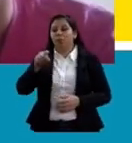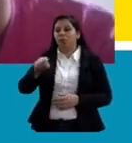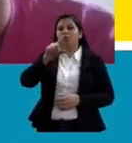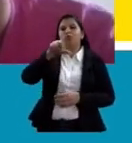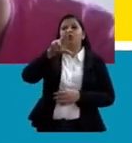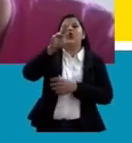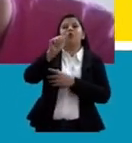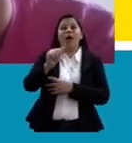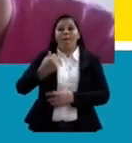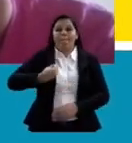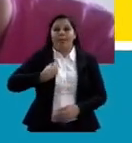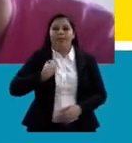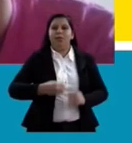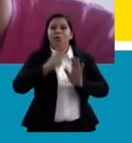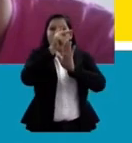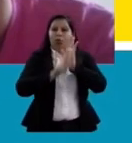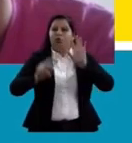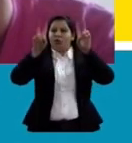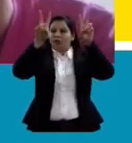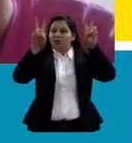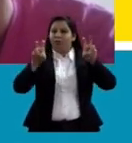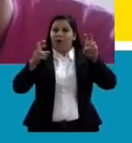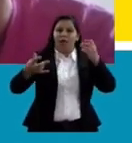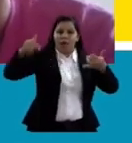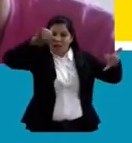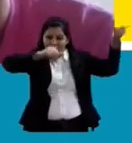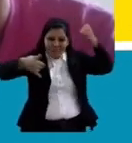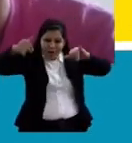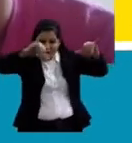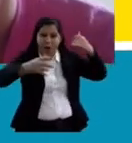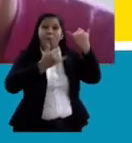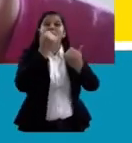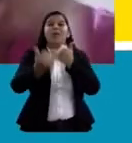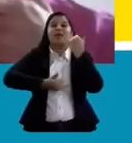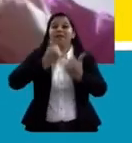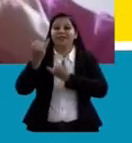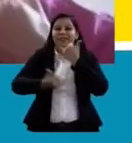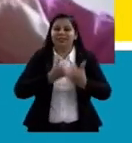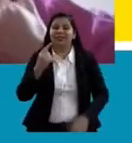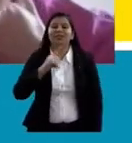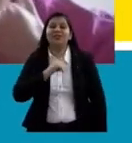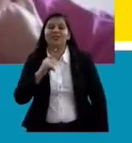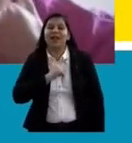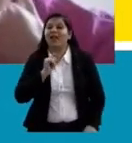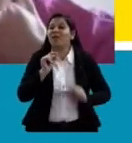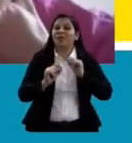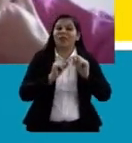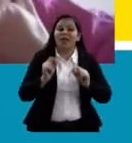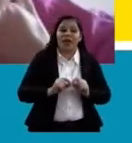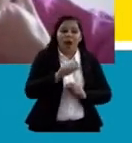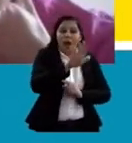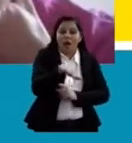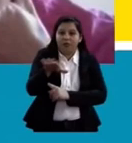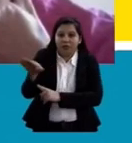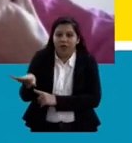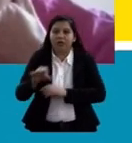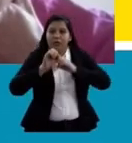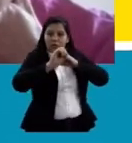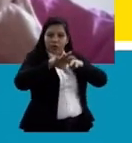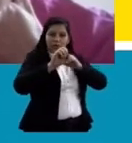participa do projeto intitulado Laboratórios Brincantes, que tem as crianças, tanto da educação